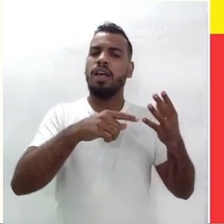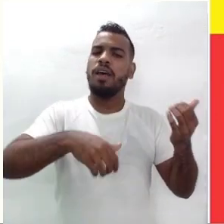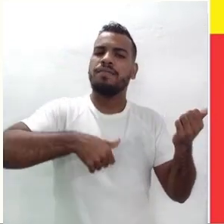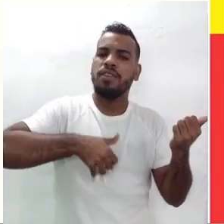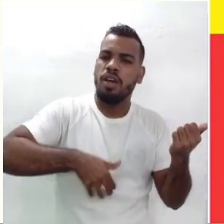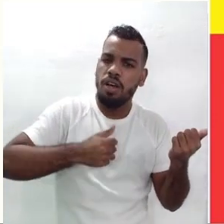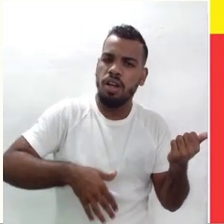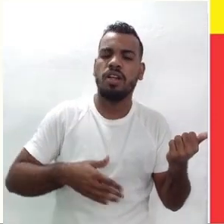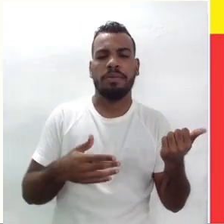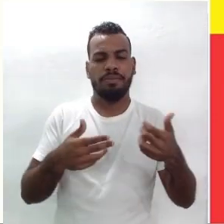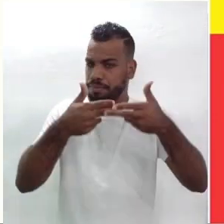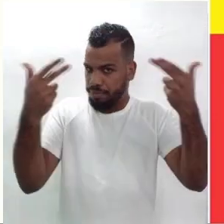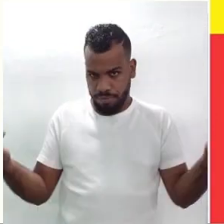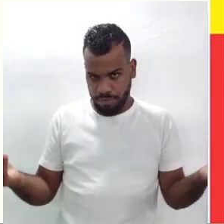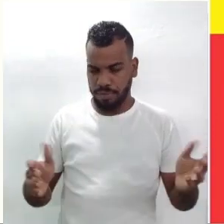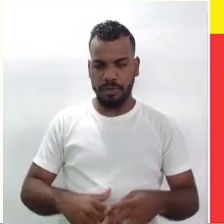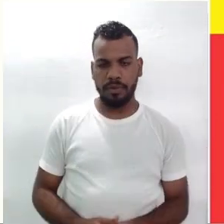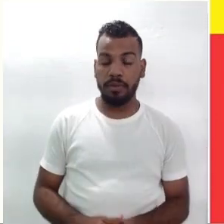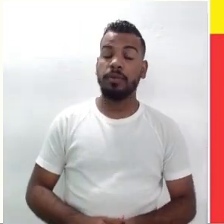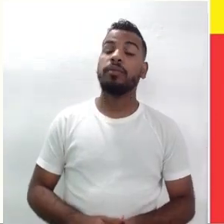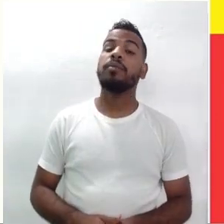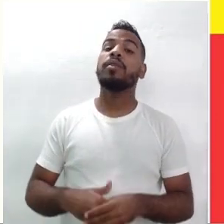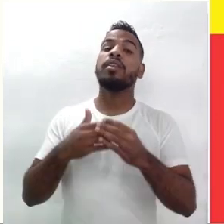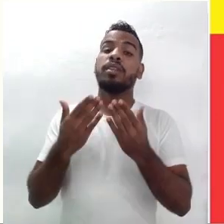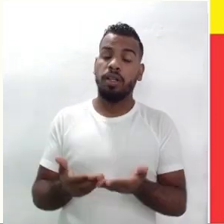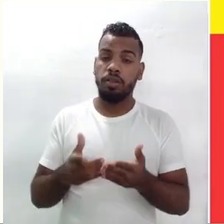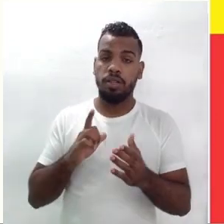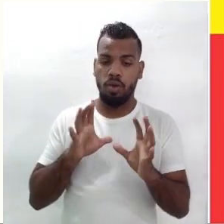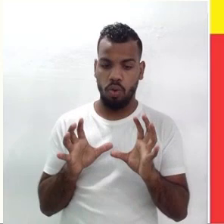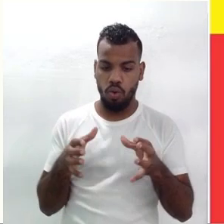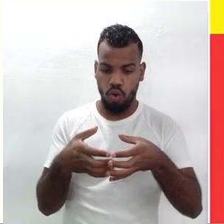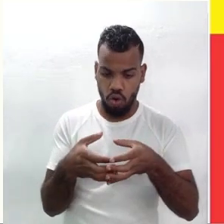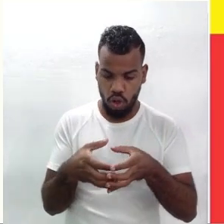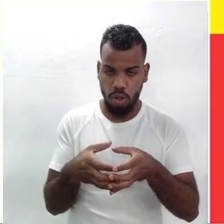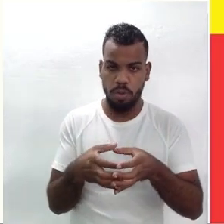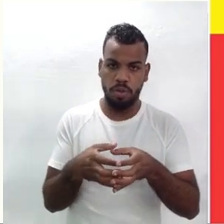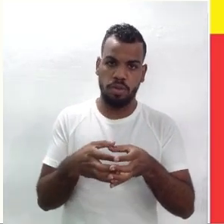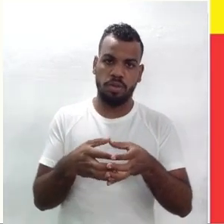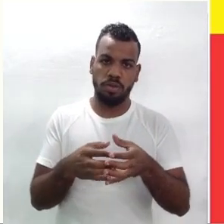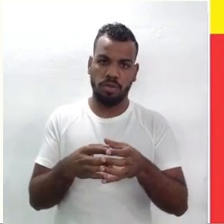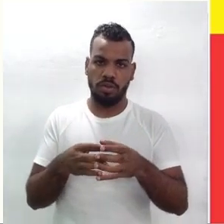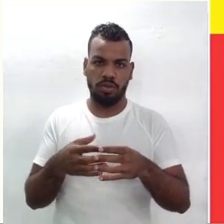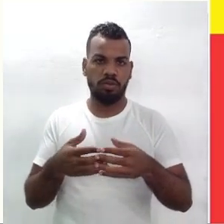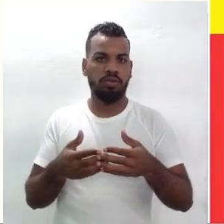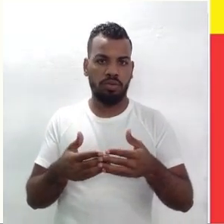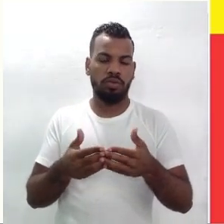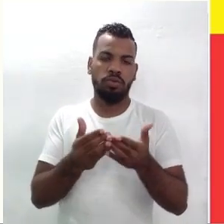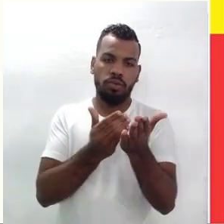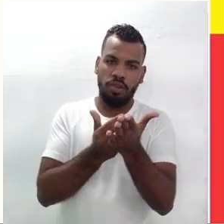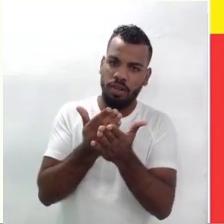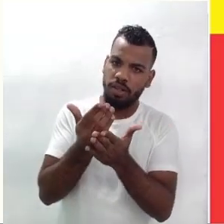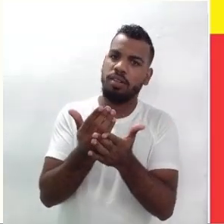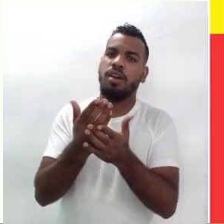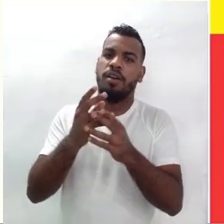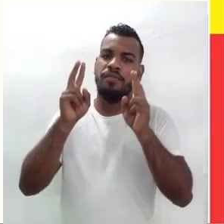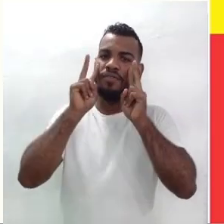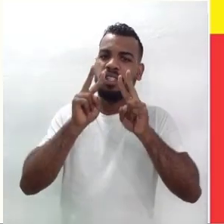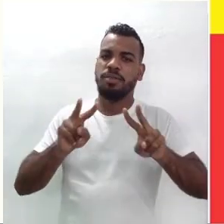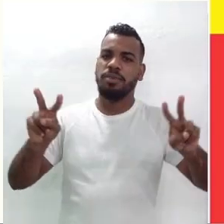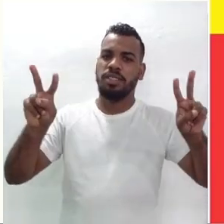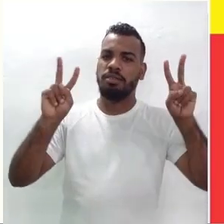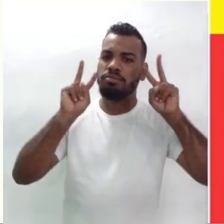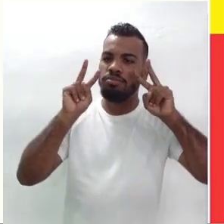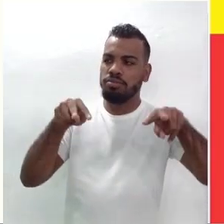sertaneja, enfim. E aí, o quinteto armorial ganha mais visibilidade nesse período, porque,